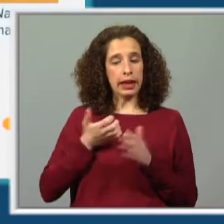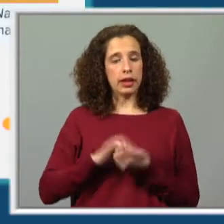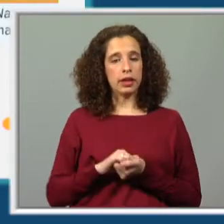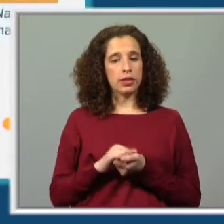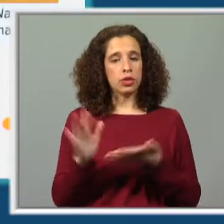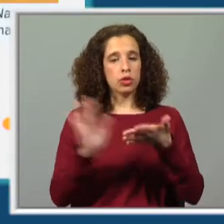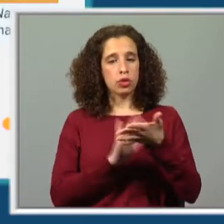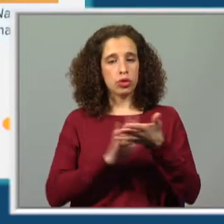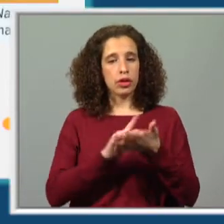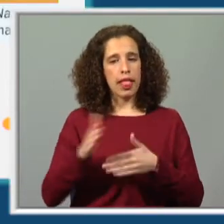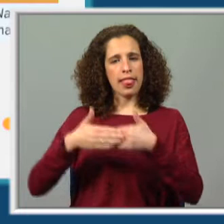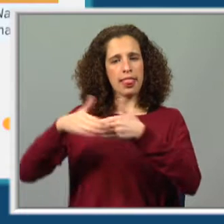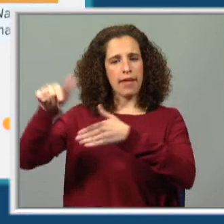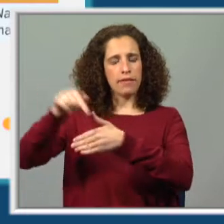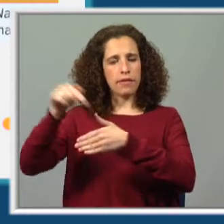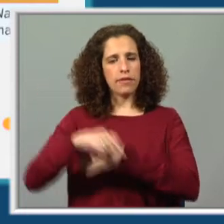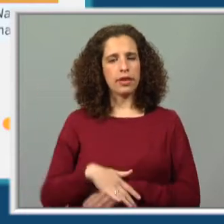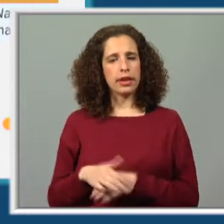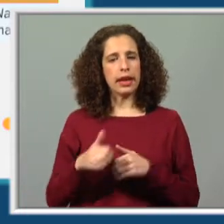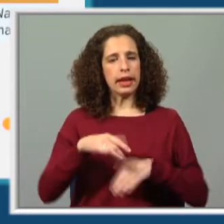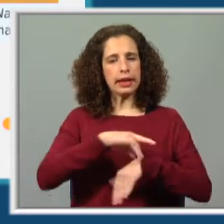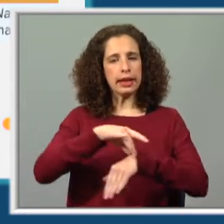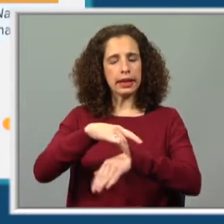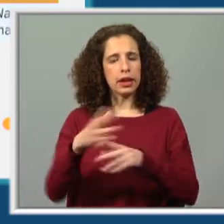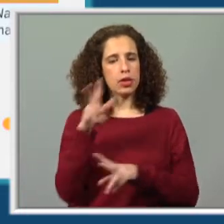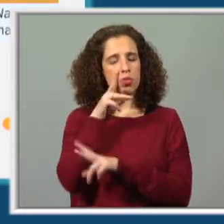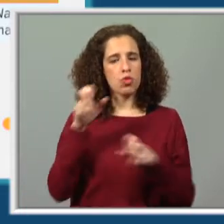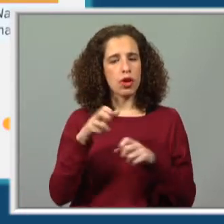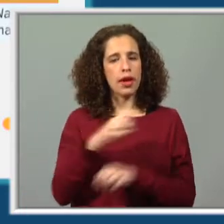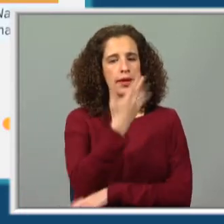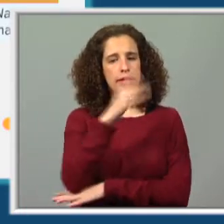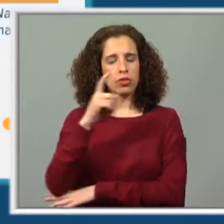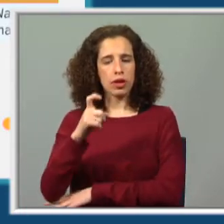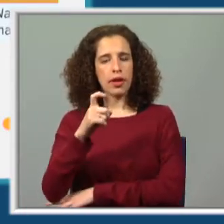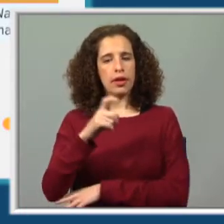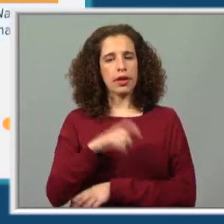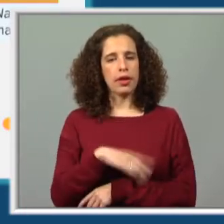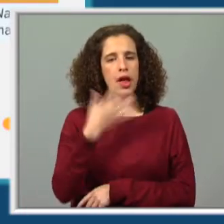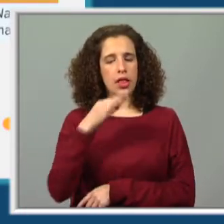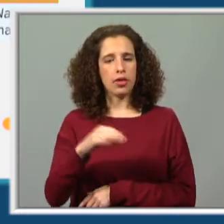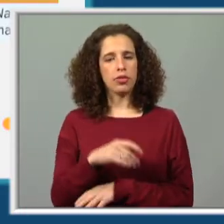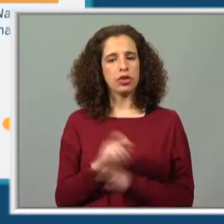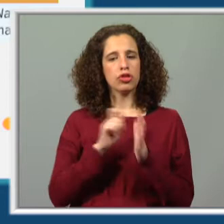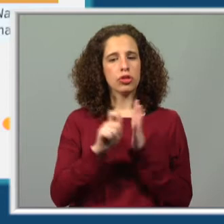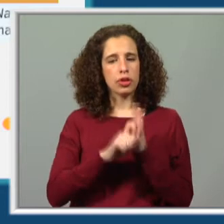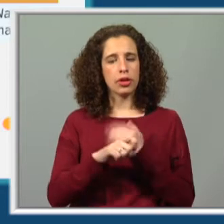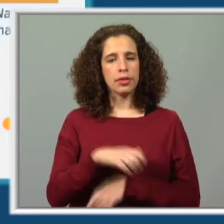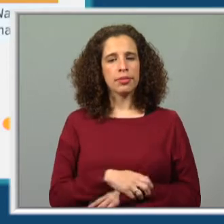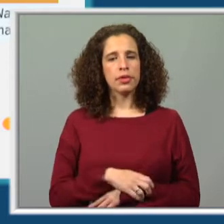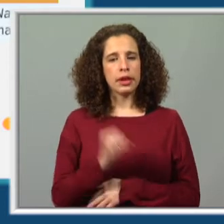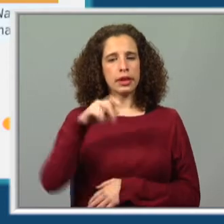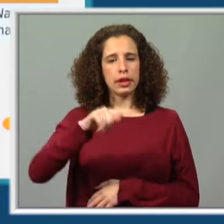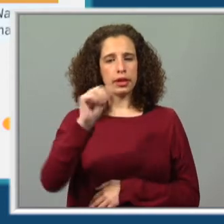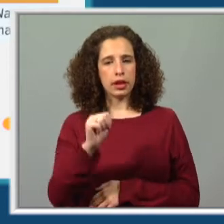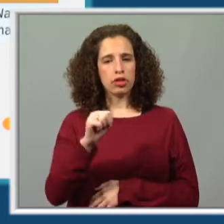livro, lá fora, Guia para Descobrir a Natureza, que foi escrito por Mariana Peixe Dias e Inês Teixeira do